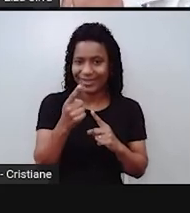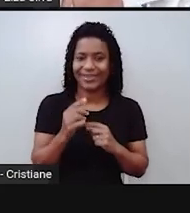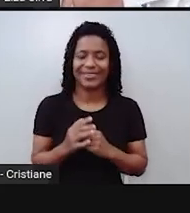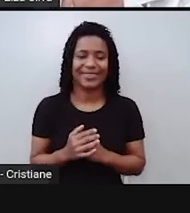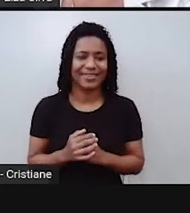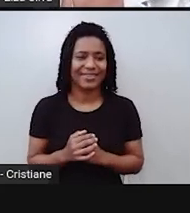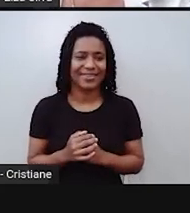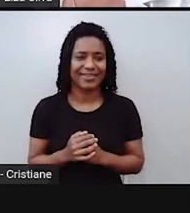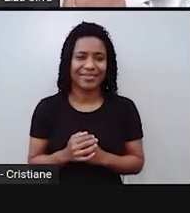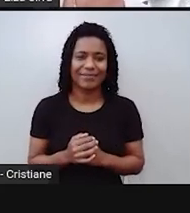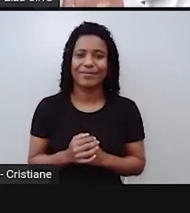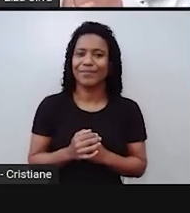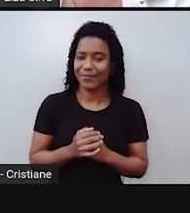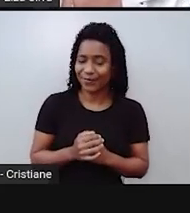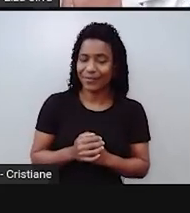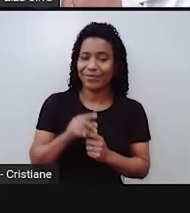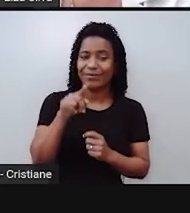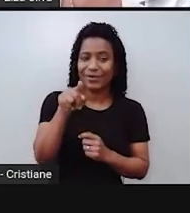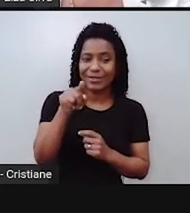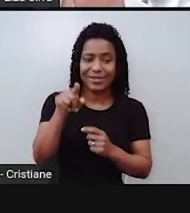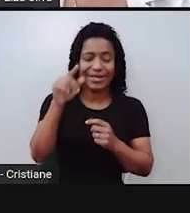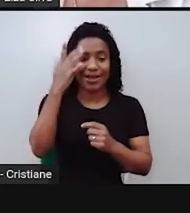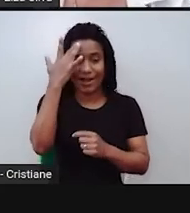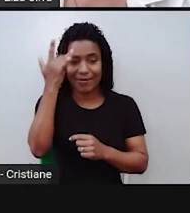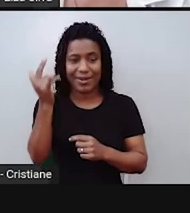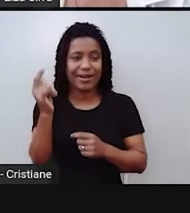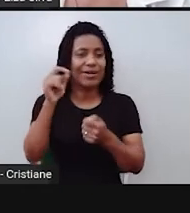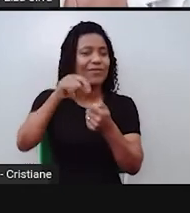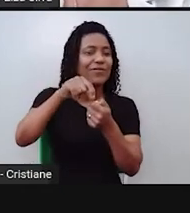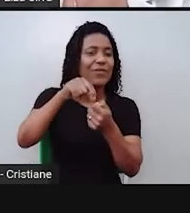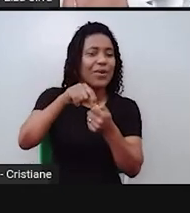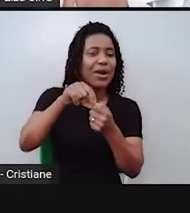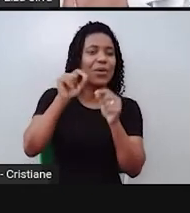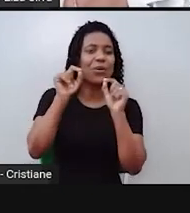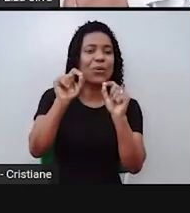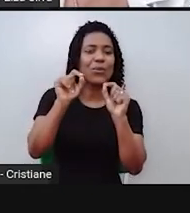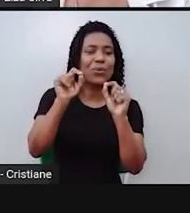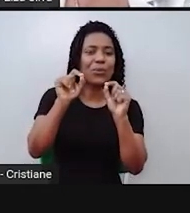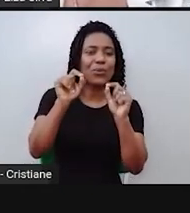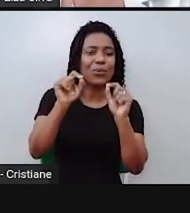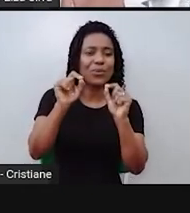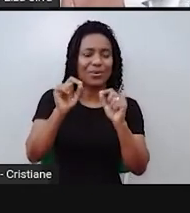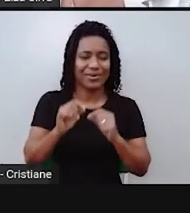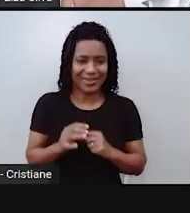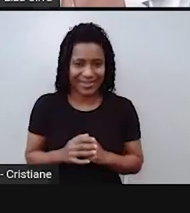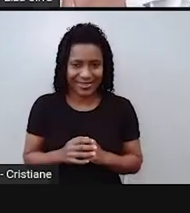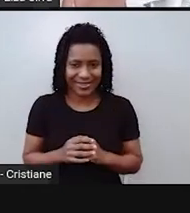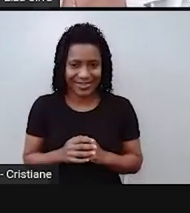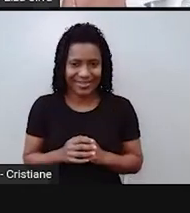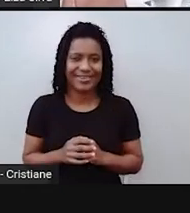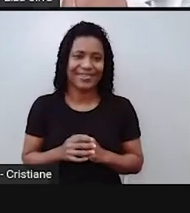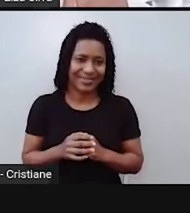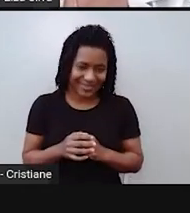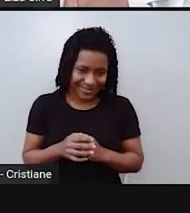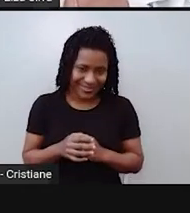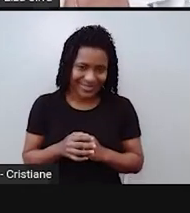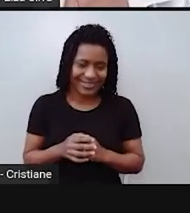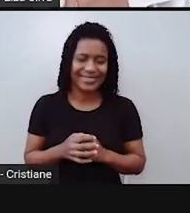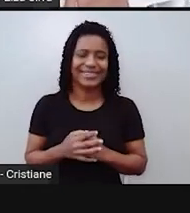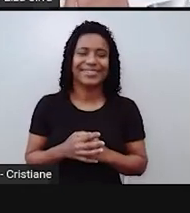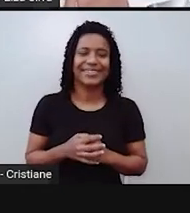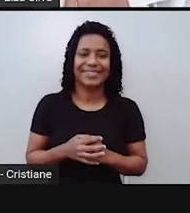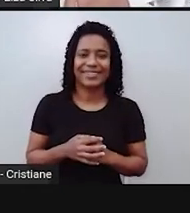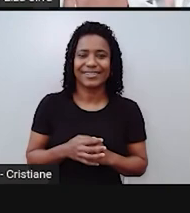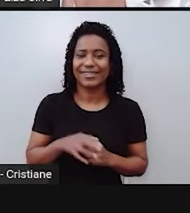tomorrow? O que você vai fazer amanhã? I'm going to study for the